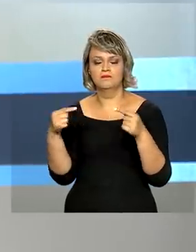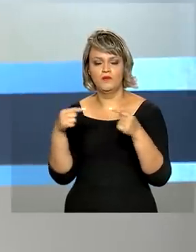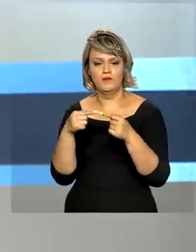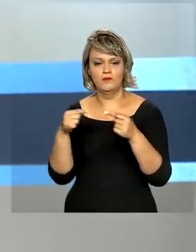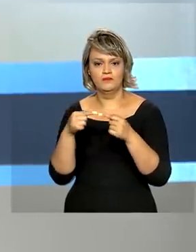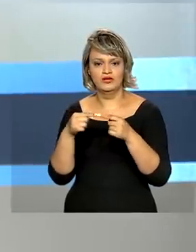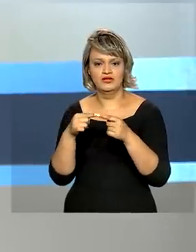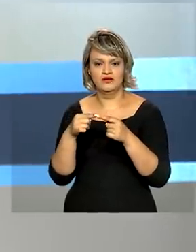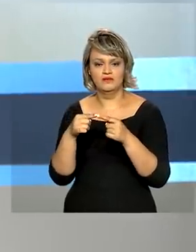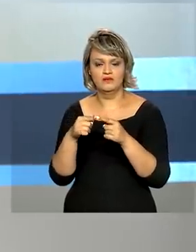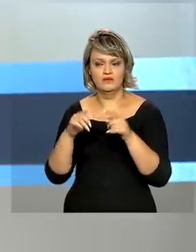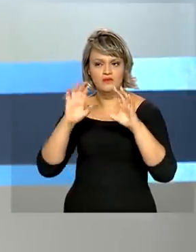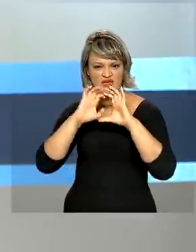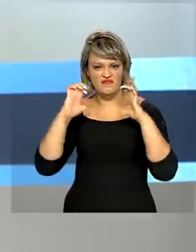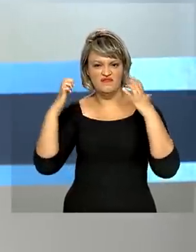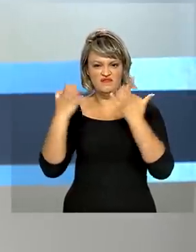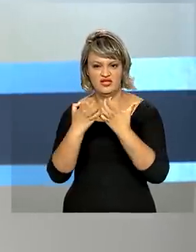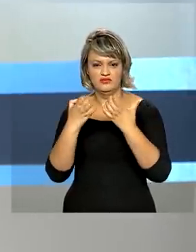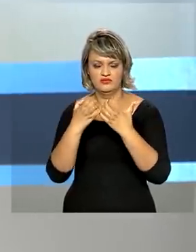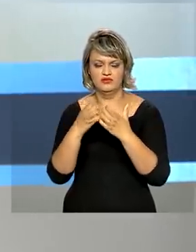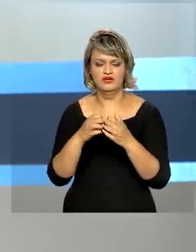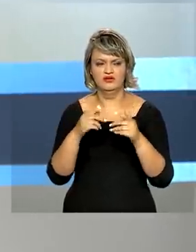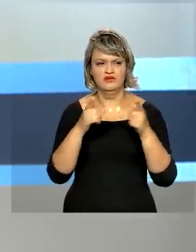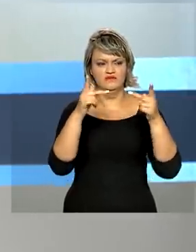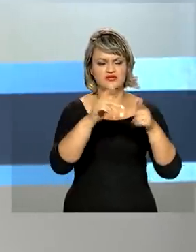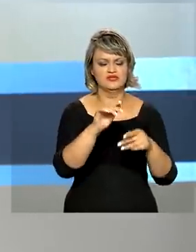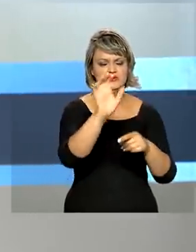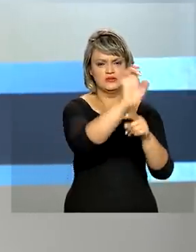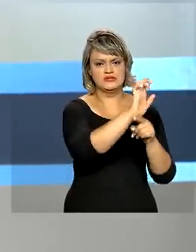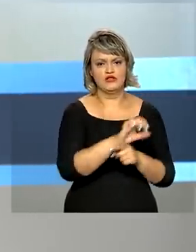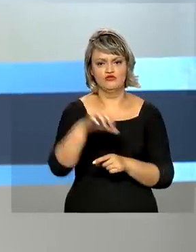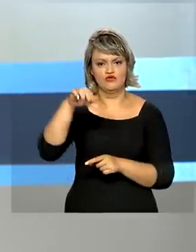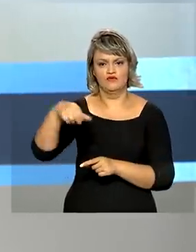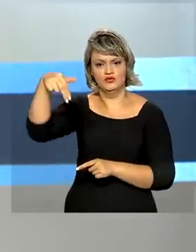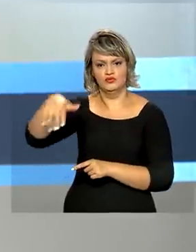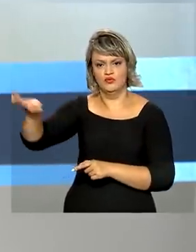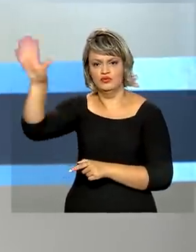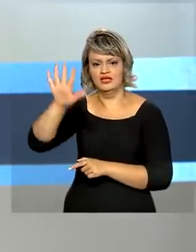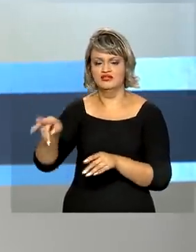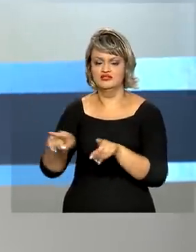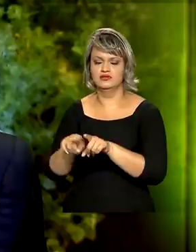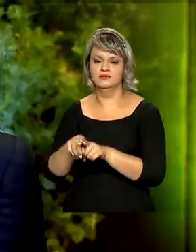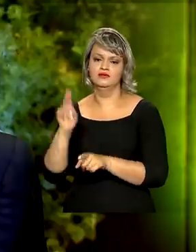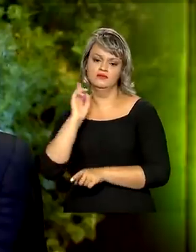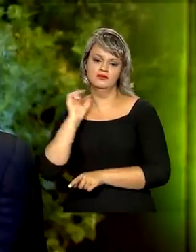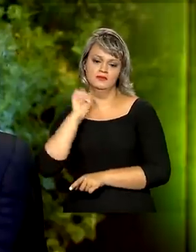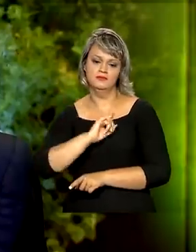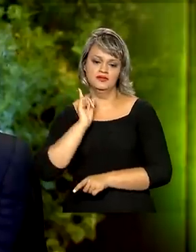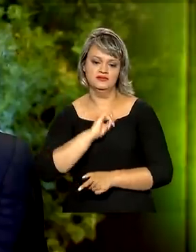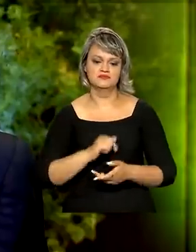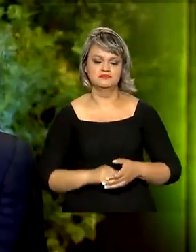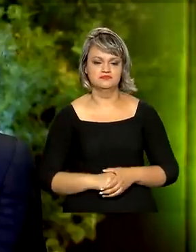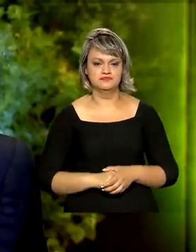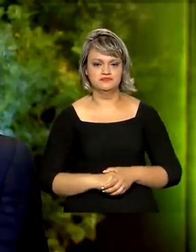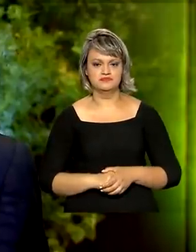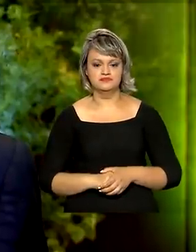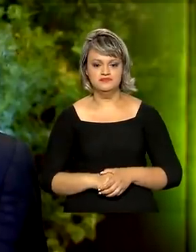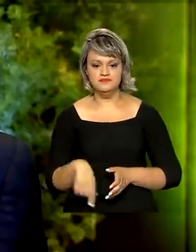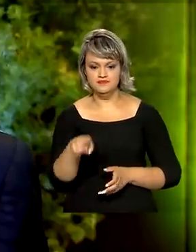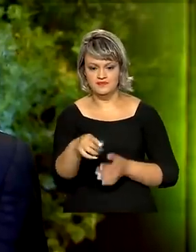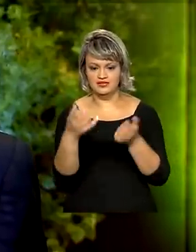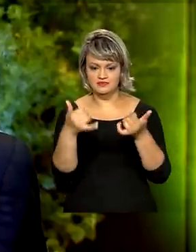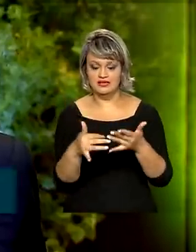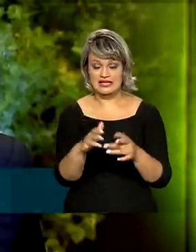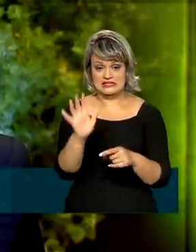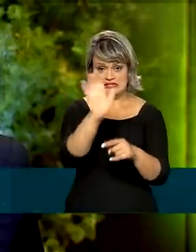das Águas, evento que percorreu os nove estados do Nordeste e o Norte de Minas Gerais. Em cada